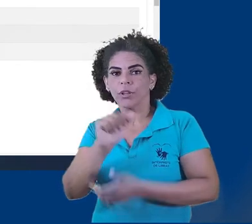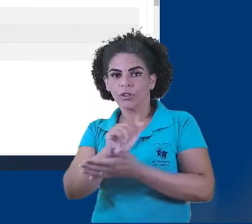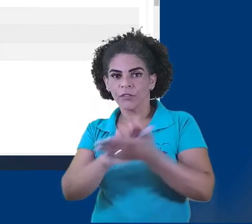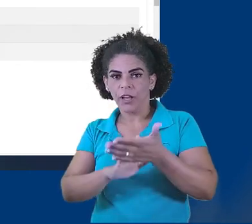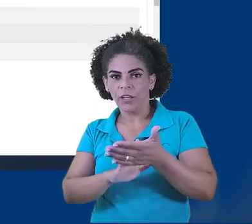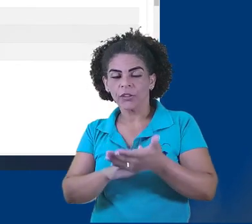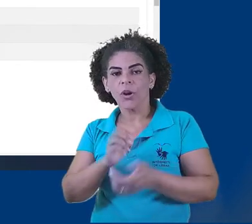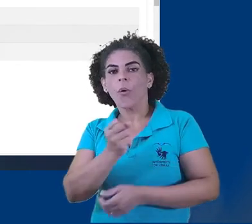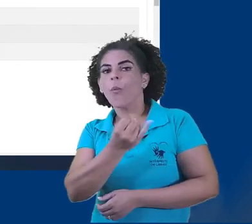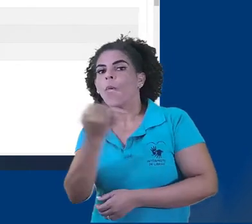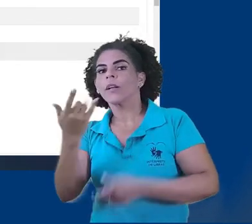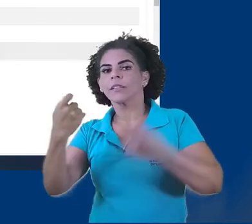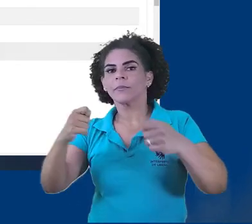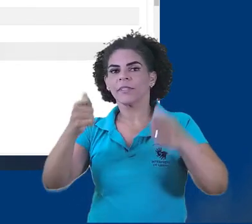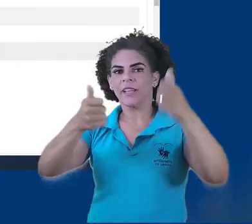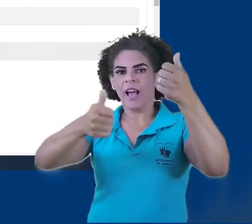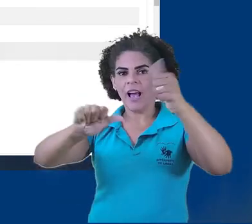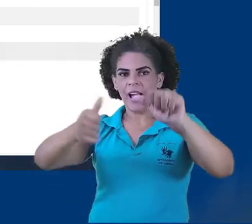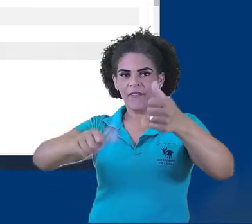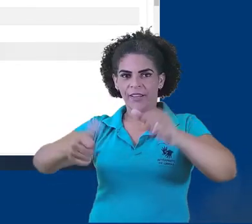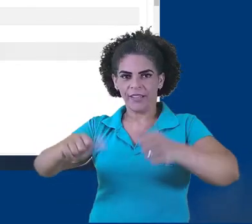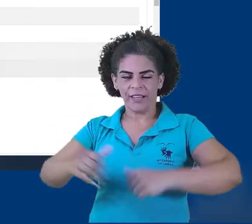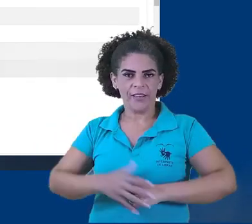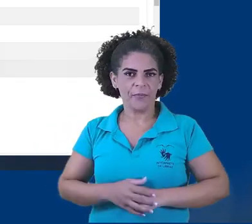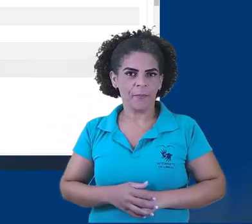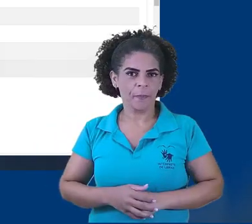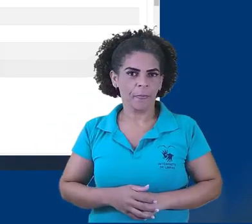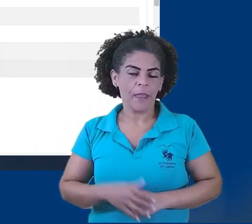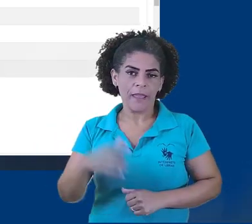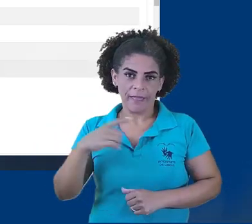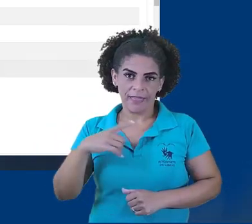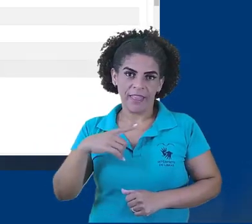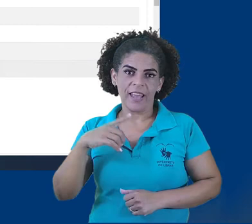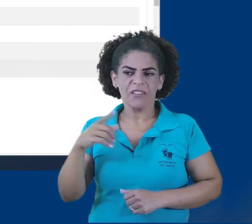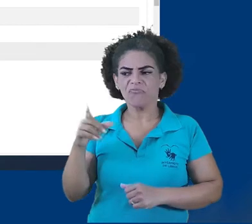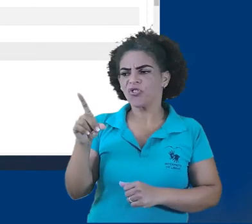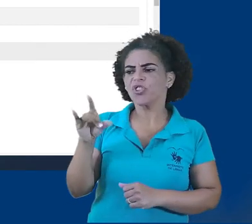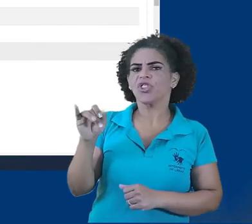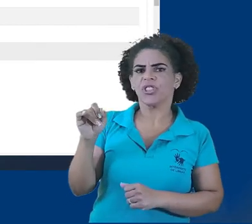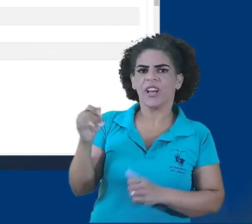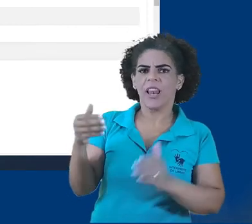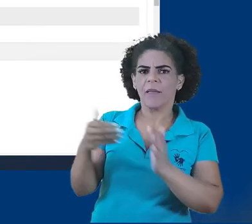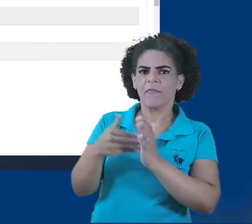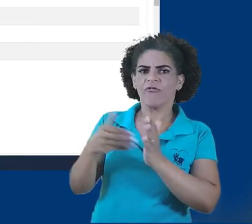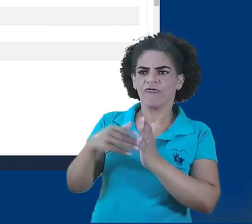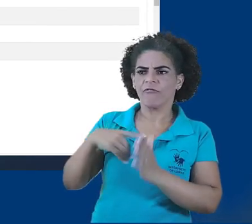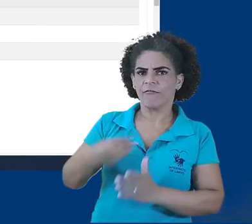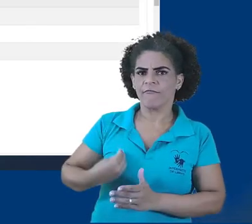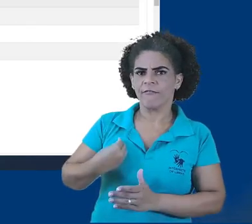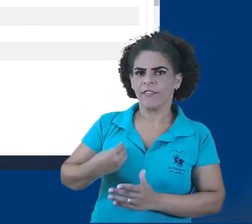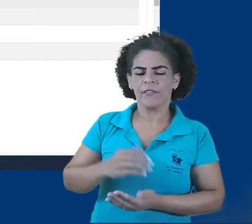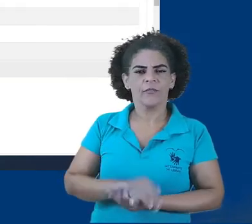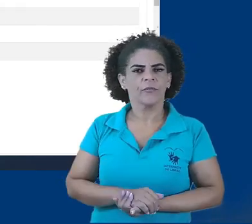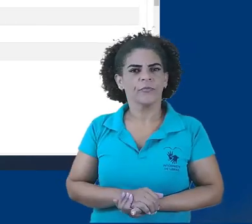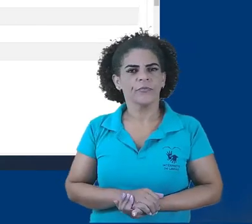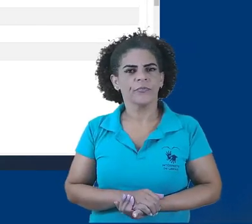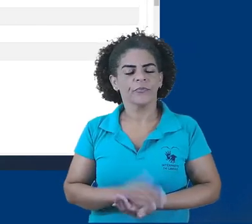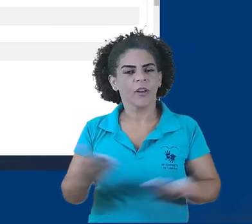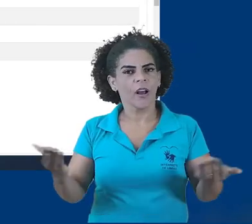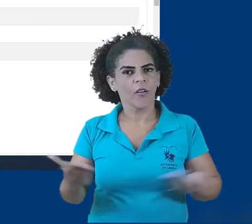quantas precisam de avaliação, bem como data limite e tempo restante. A partir daqui,